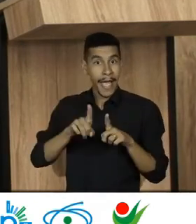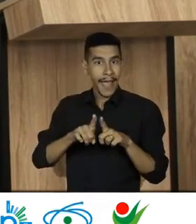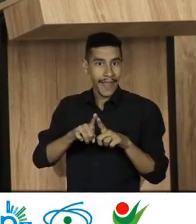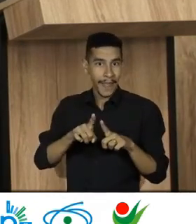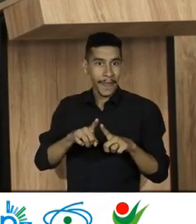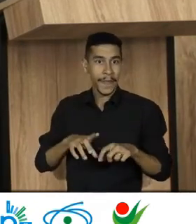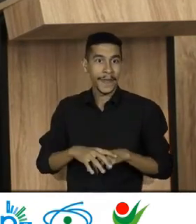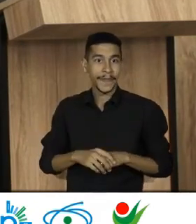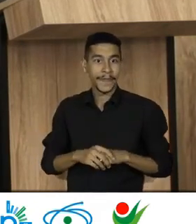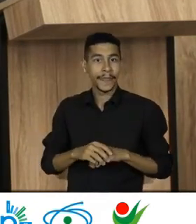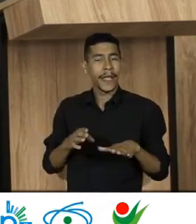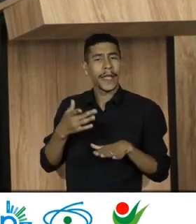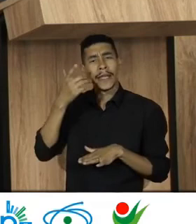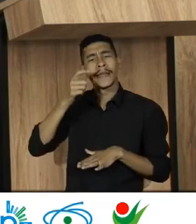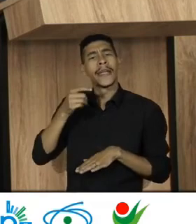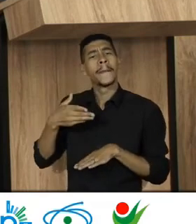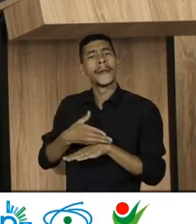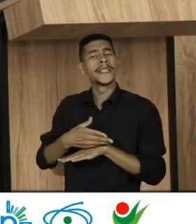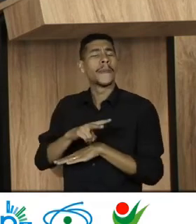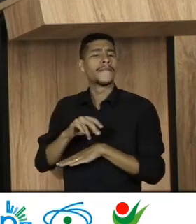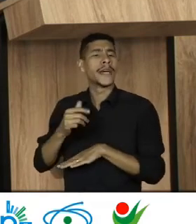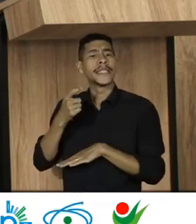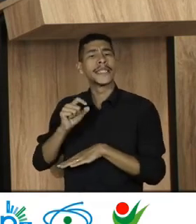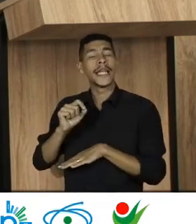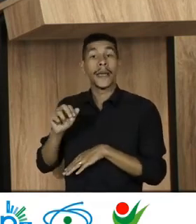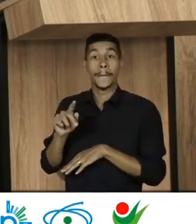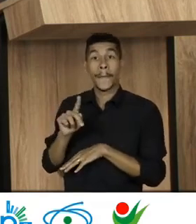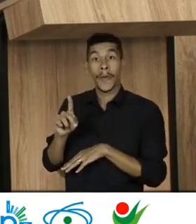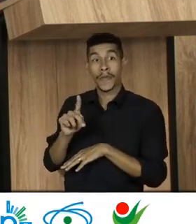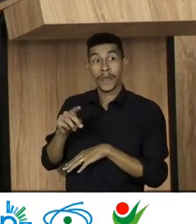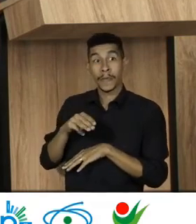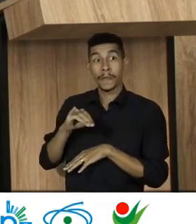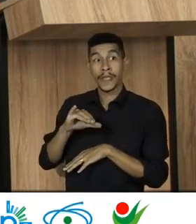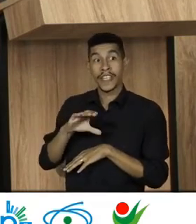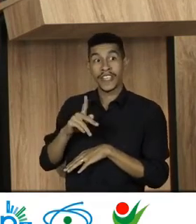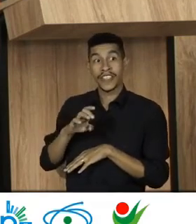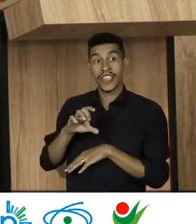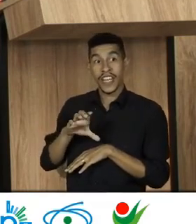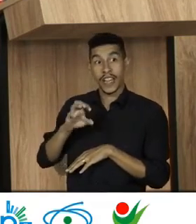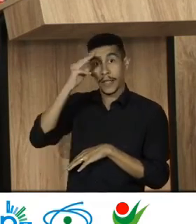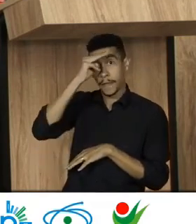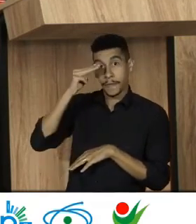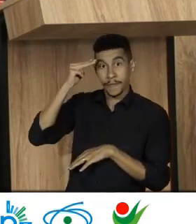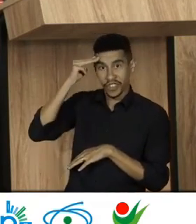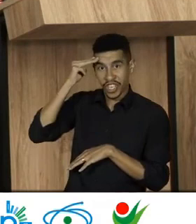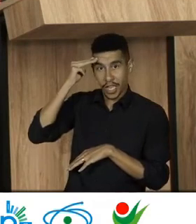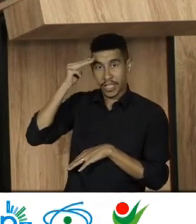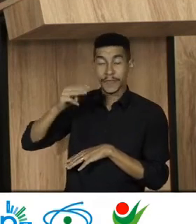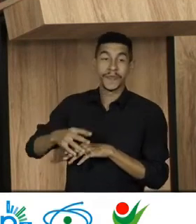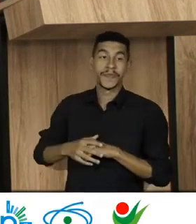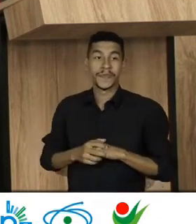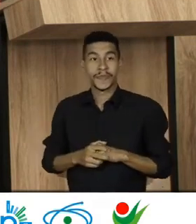A participação Da professora Michele Stakonski